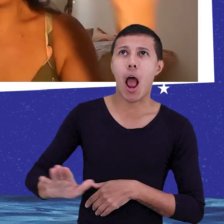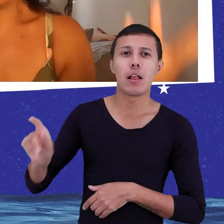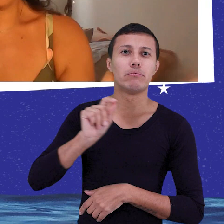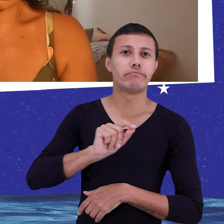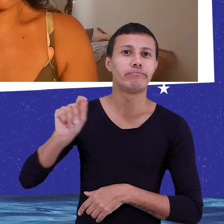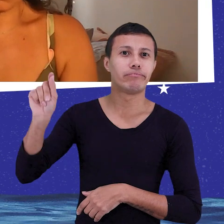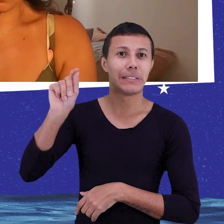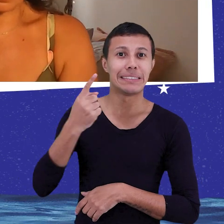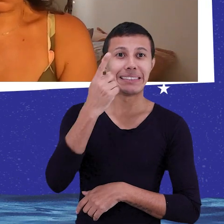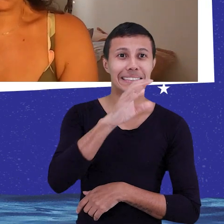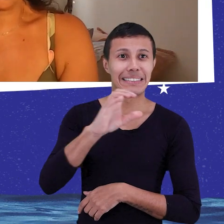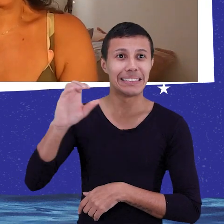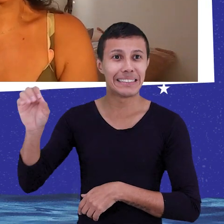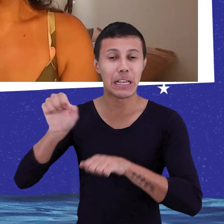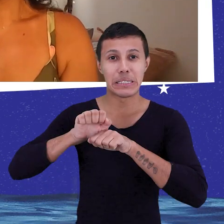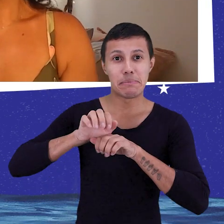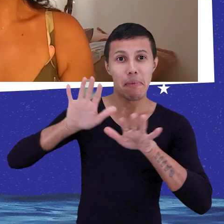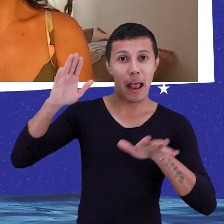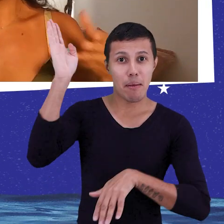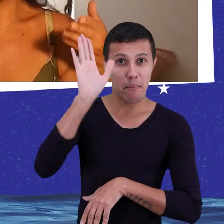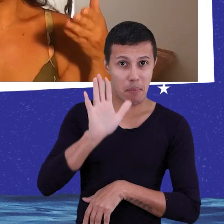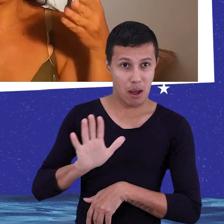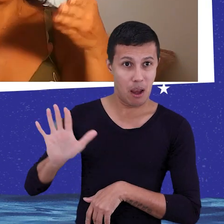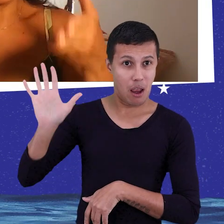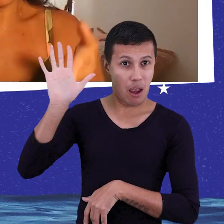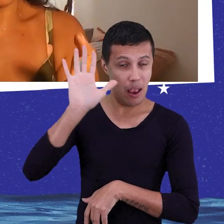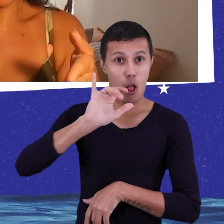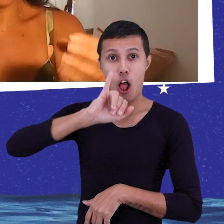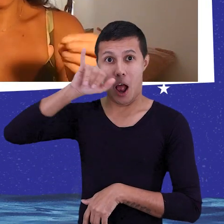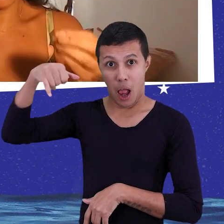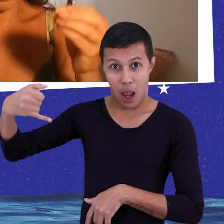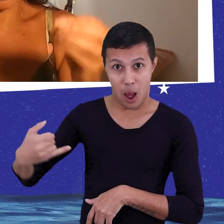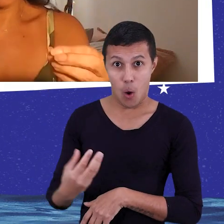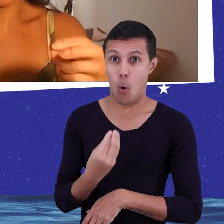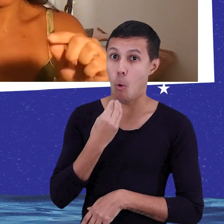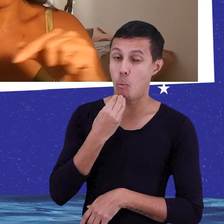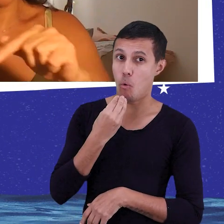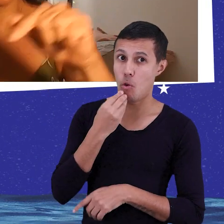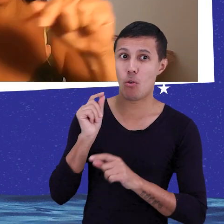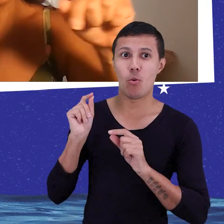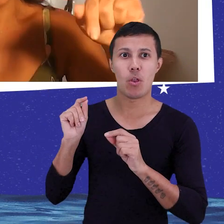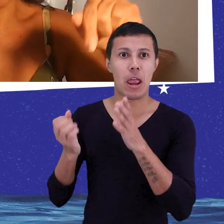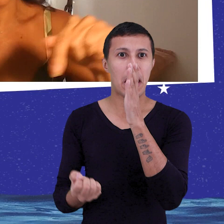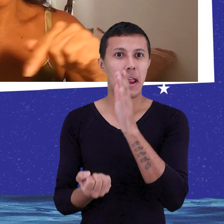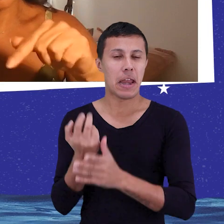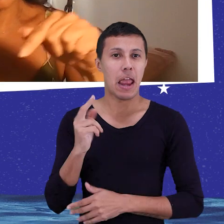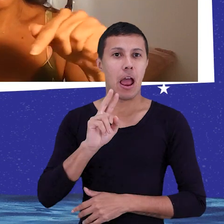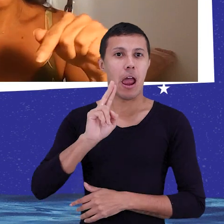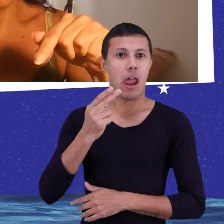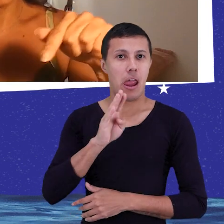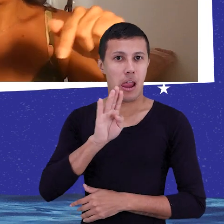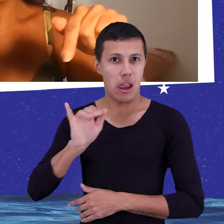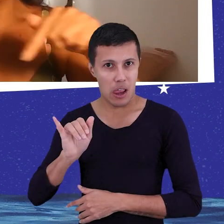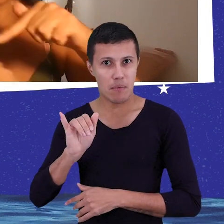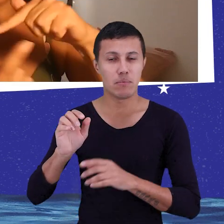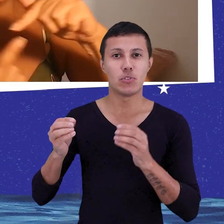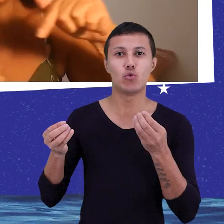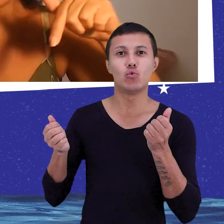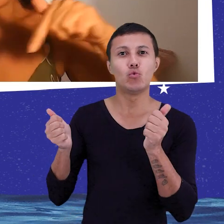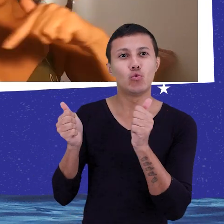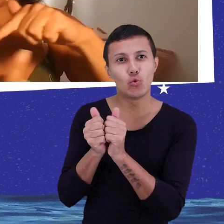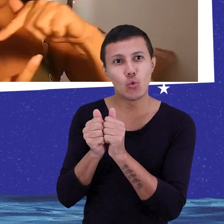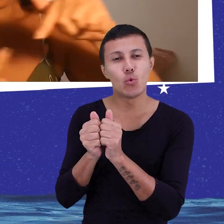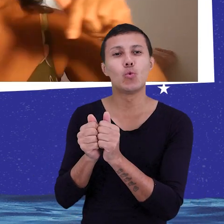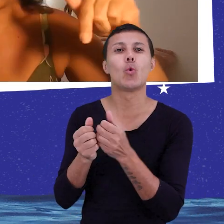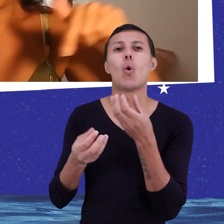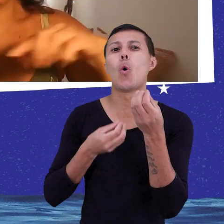Mais de 100 unidades pulverizadas no país. Então, a gente aproveita essa oportunidade pra criar um hub em volta dele e começar a